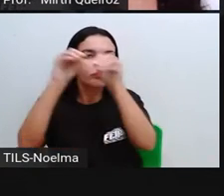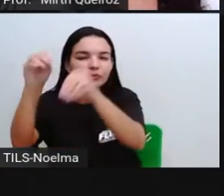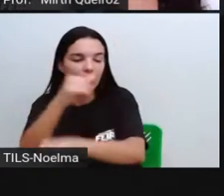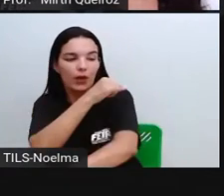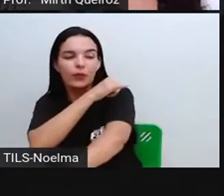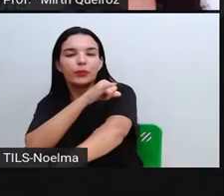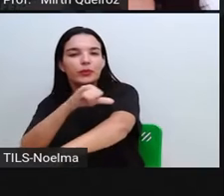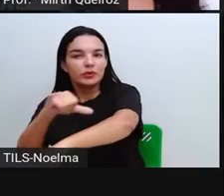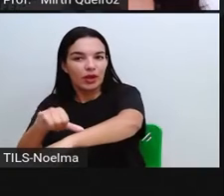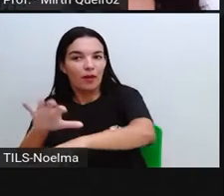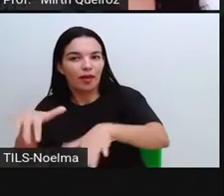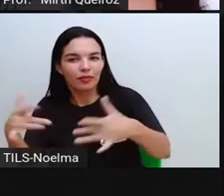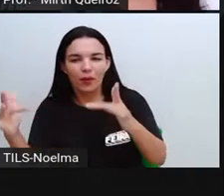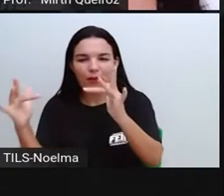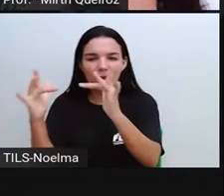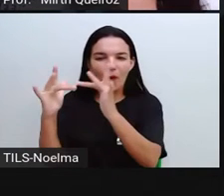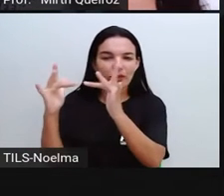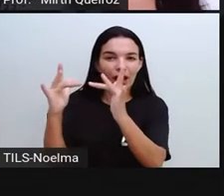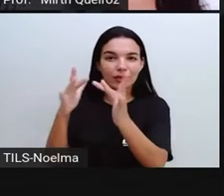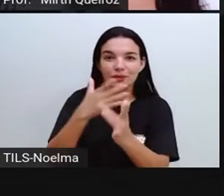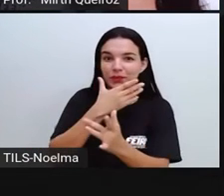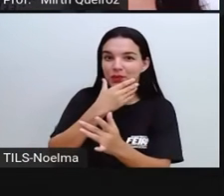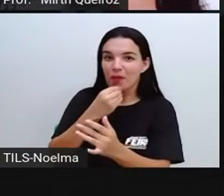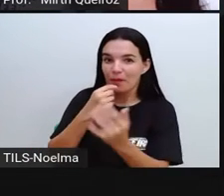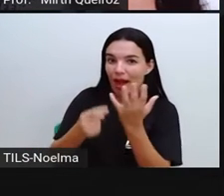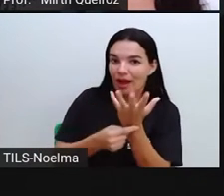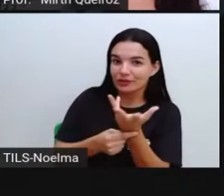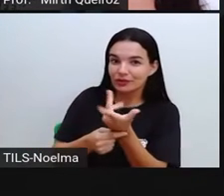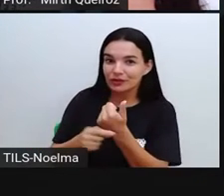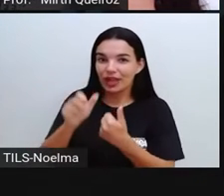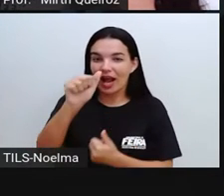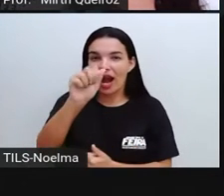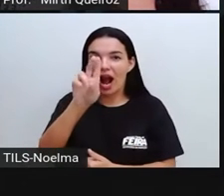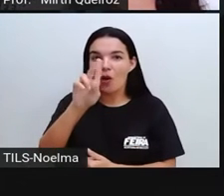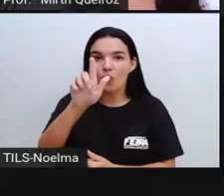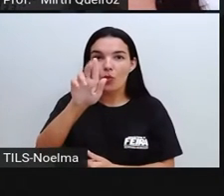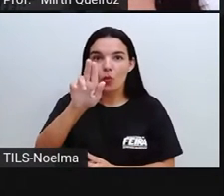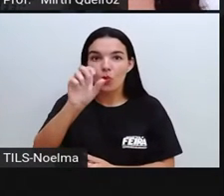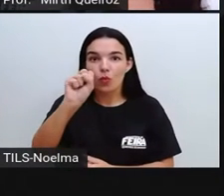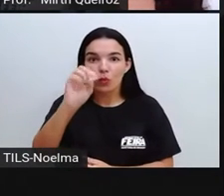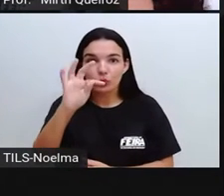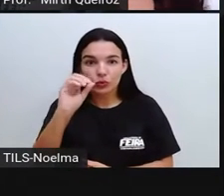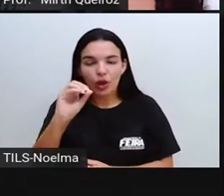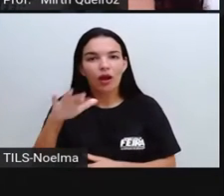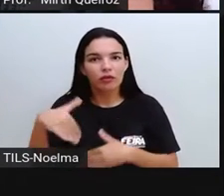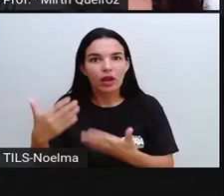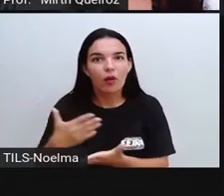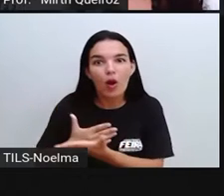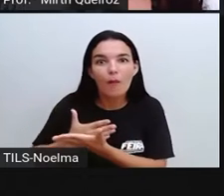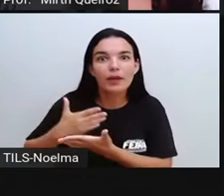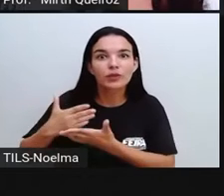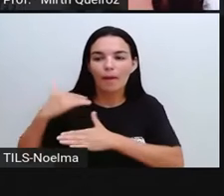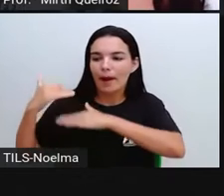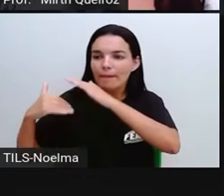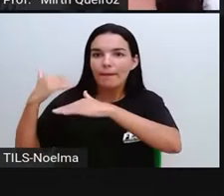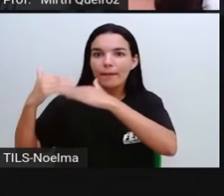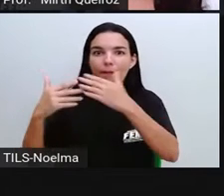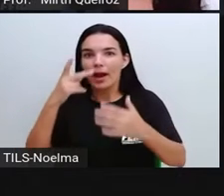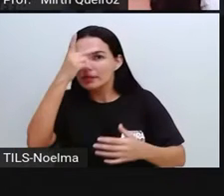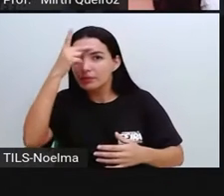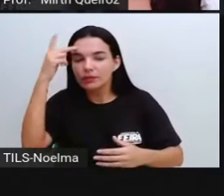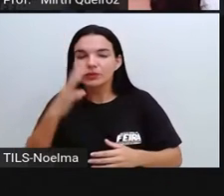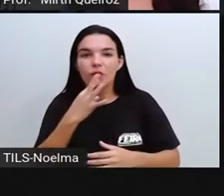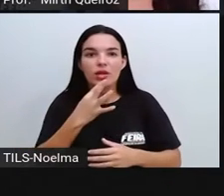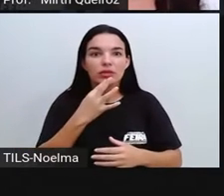partir desse contato com Augusto Rodrigues, né? Que ele começou a melhorar em relação a ser